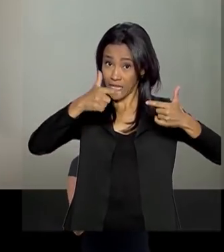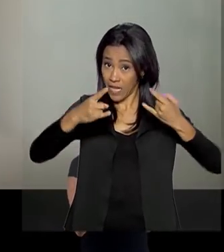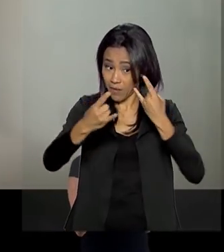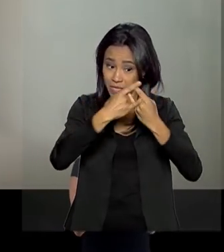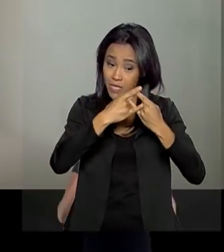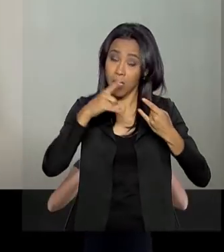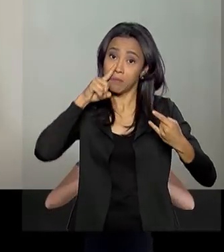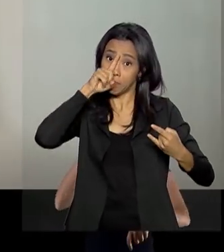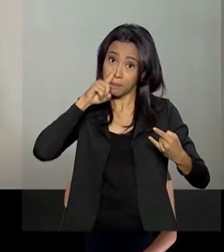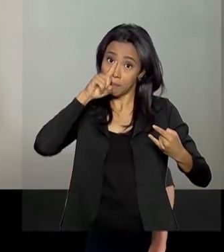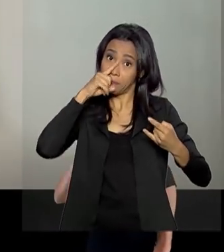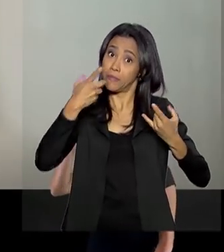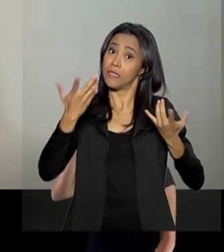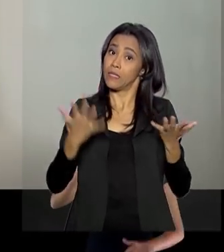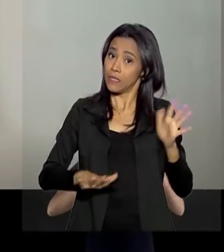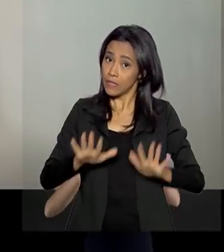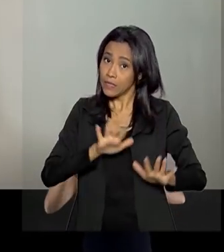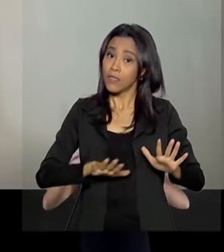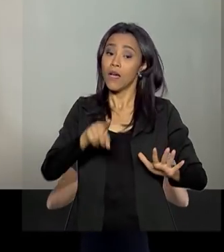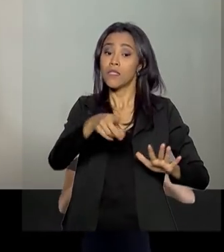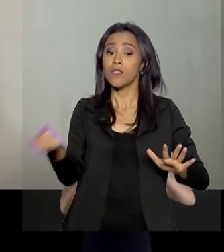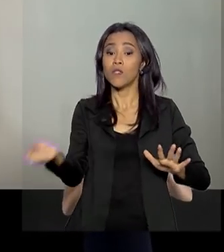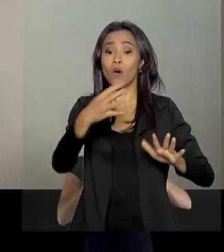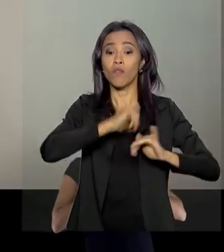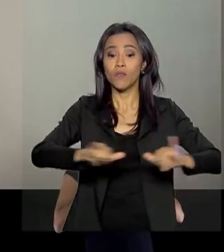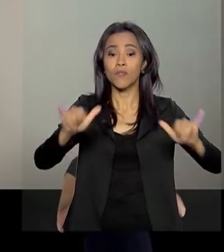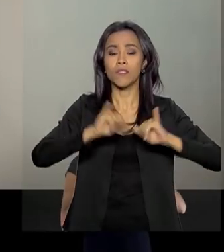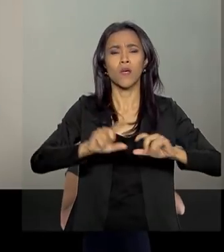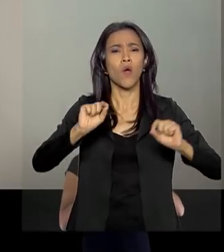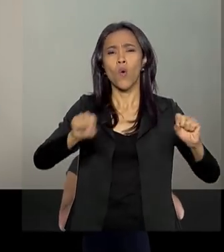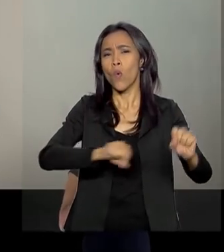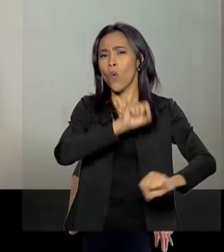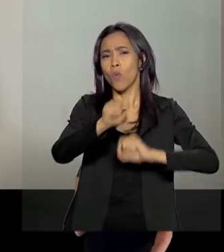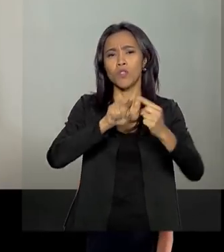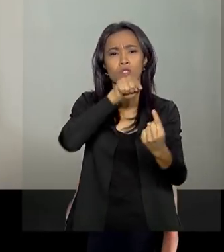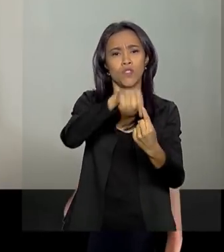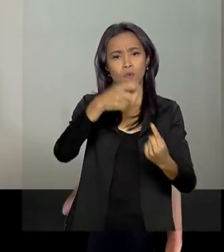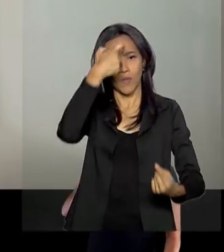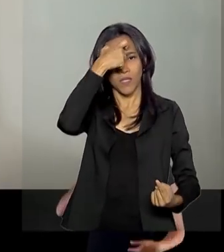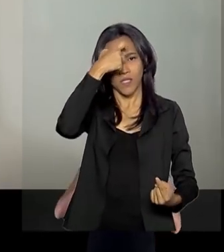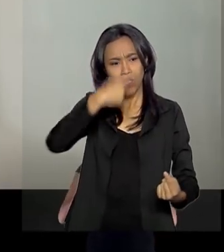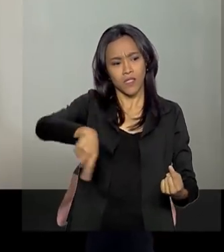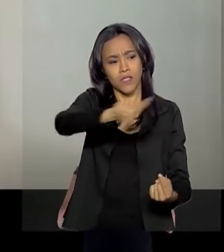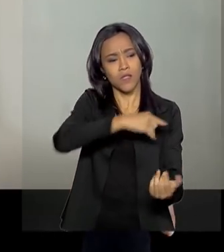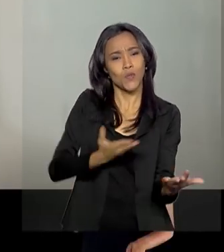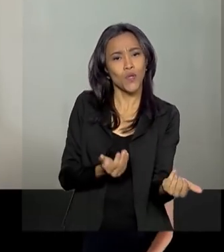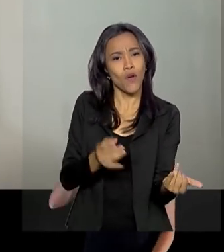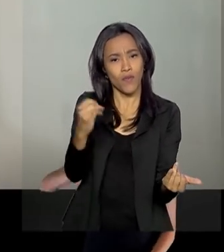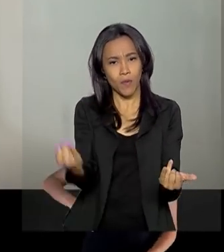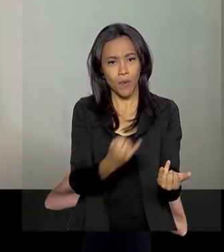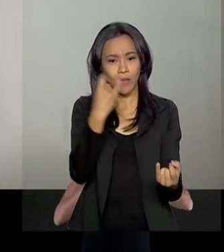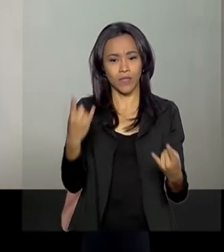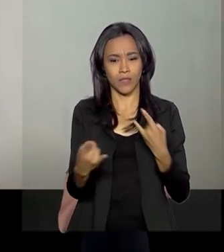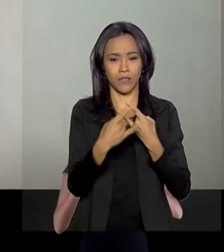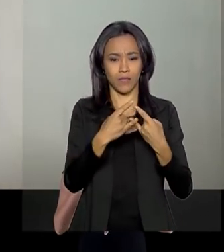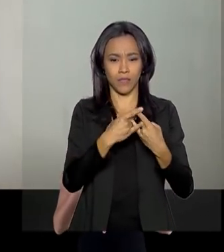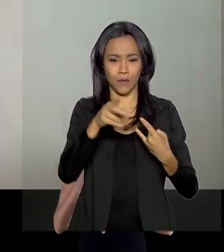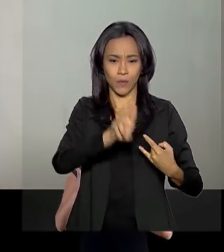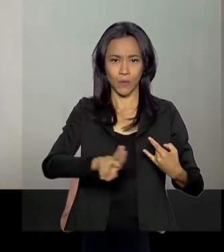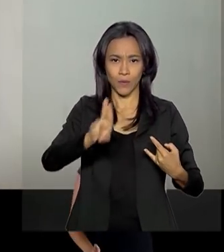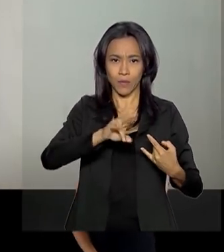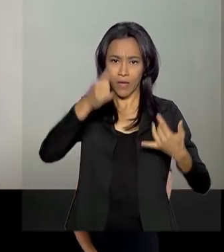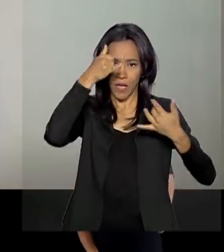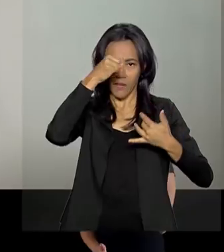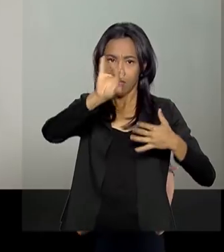assume o risco. A nova campanha tem o objetivo de conscientizar jovens sobre a importância do uso do preservativo para